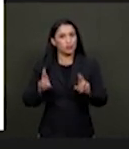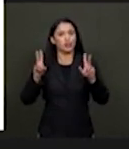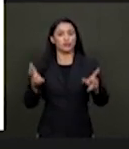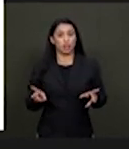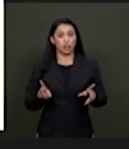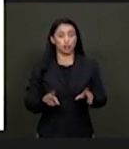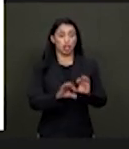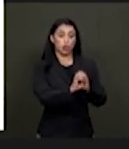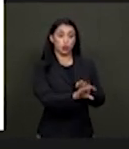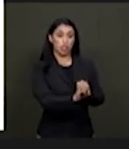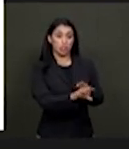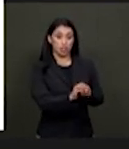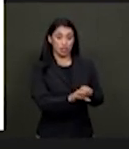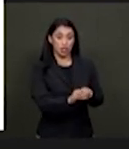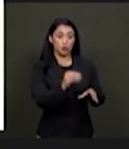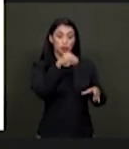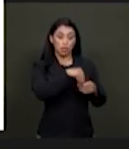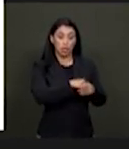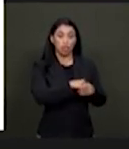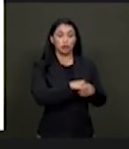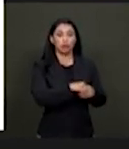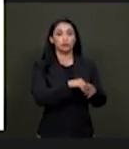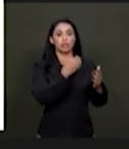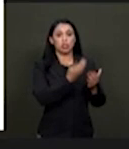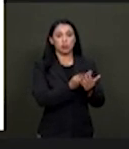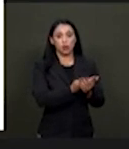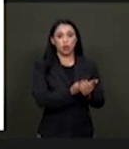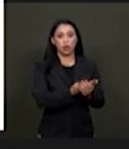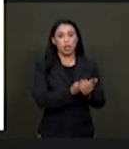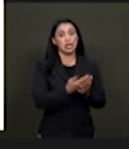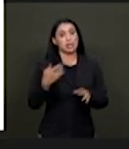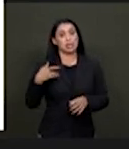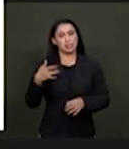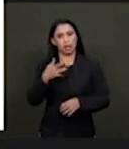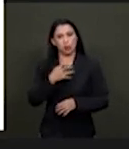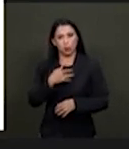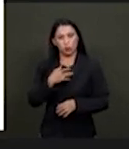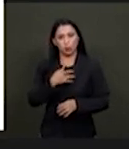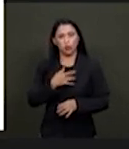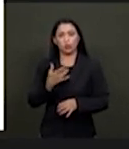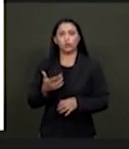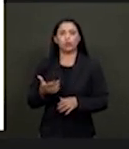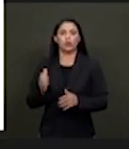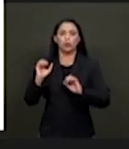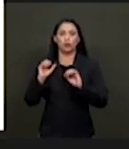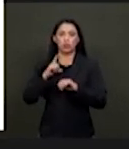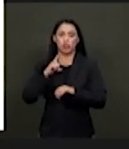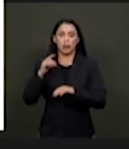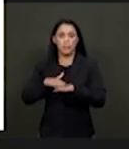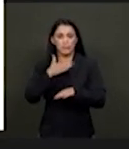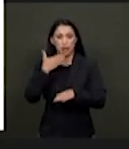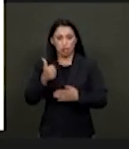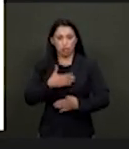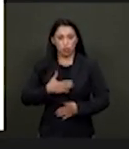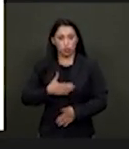escola e a reabilitação deve ser assumida nos centros especializados de reabilitação que integra a rede de